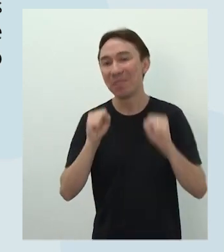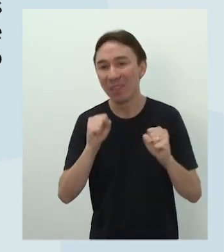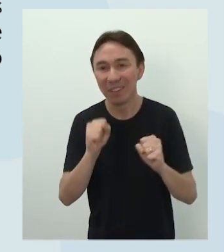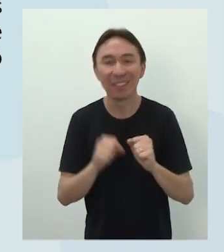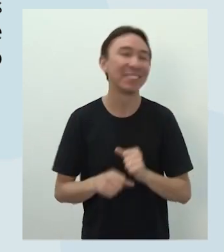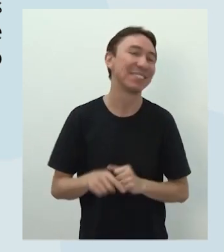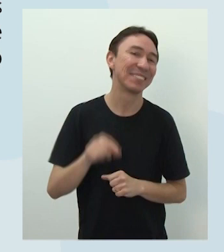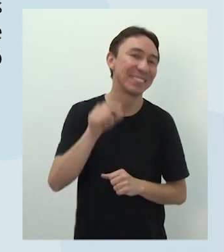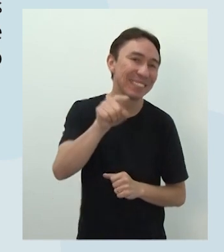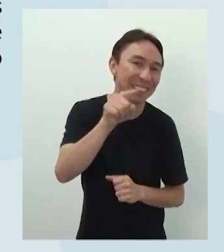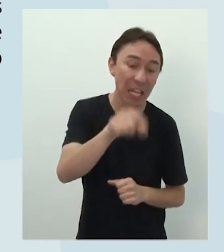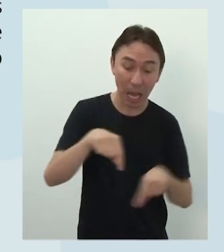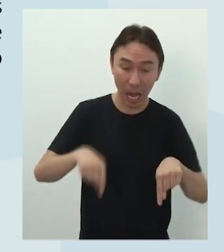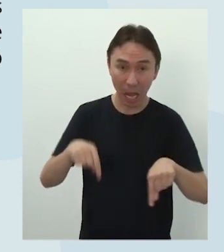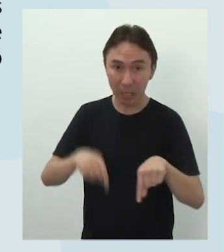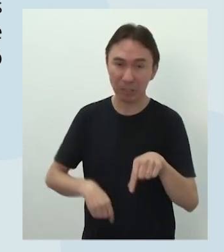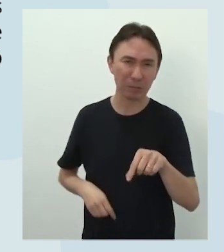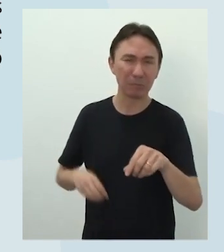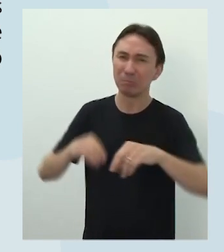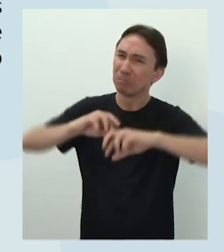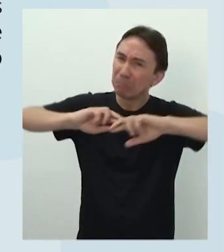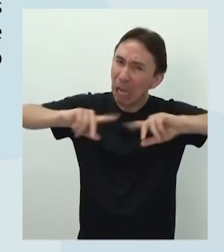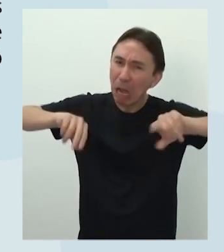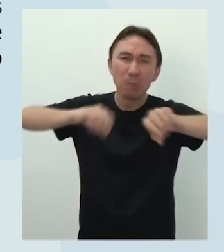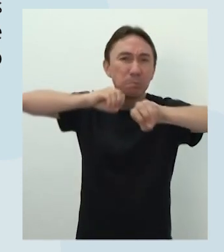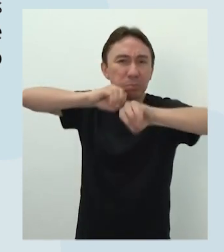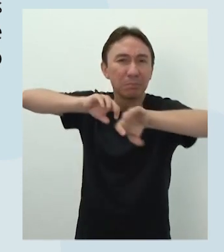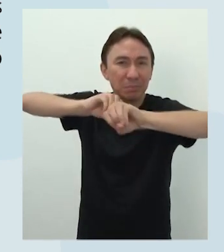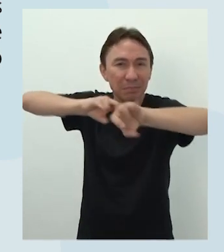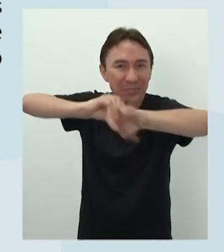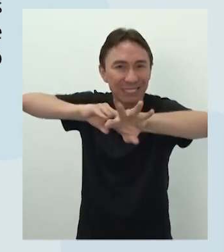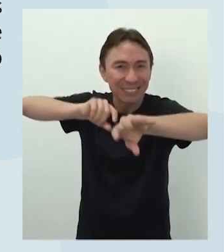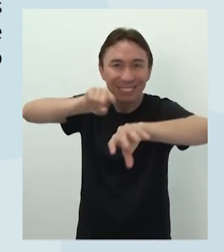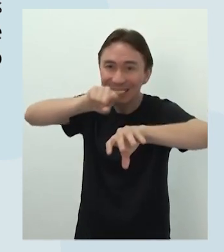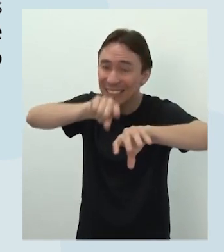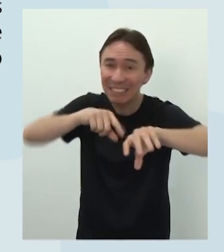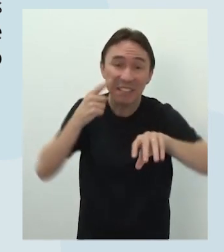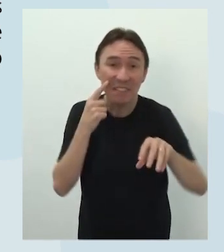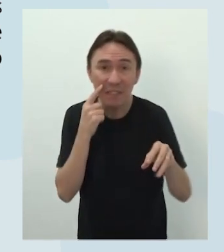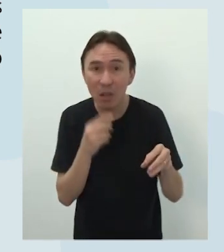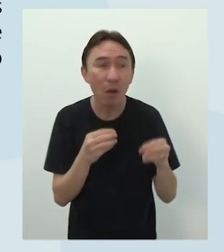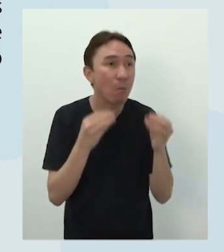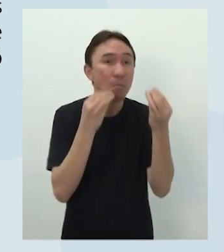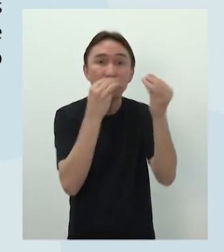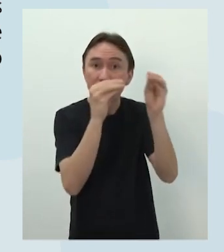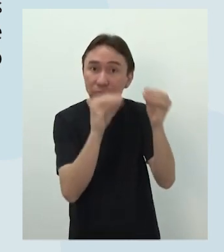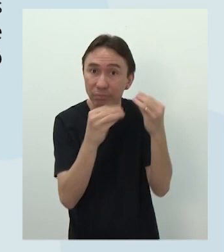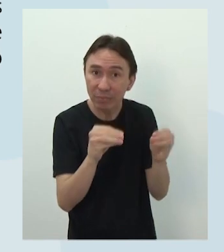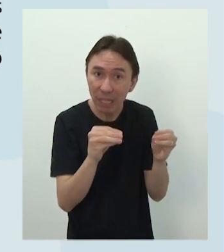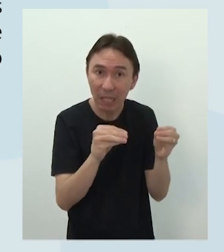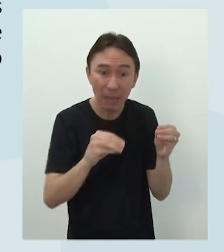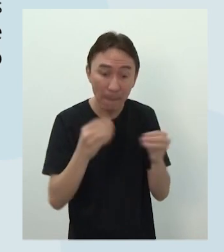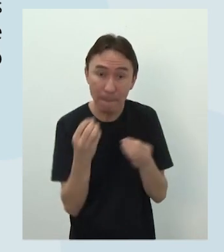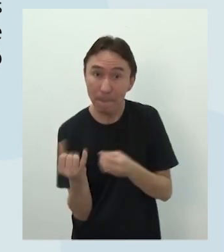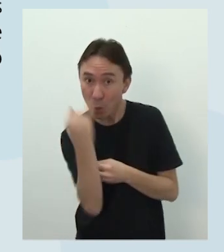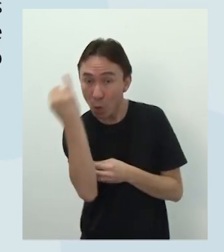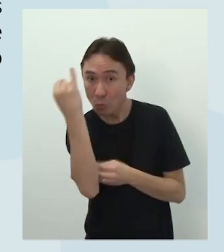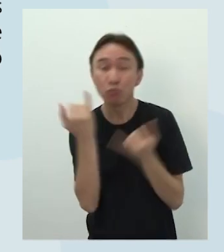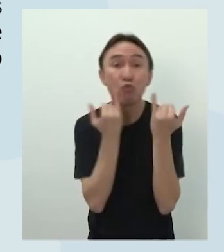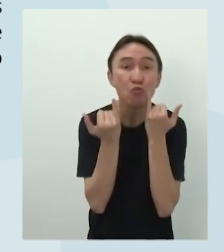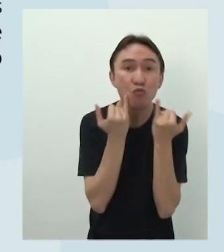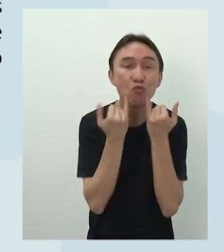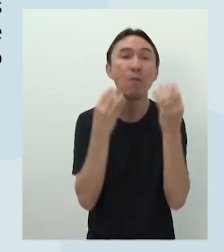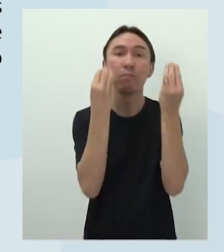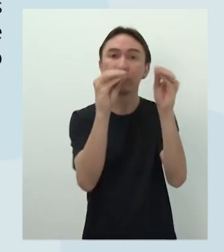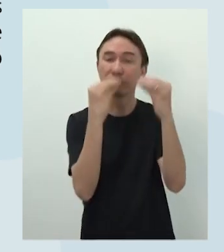orientações dadas na aula sobre o Bullet Journal, que vocês já tiveram, e deixar todas essas informações importantes anotadas lá no seu caderno de